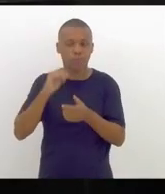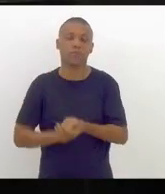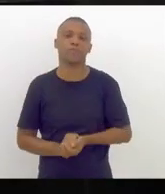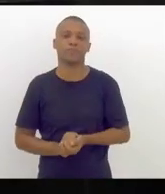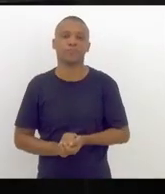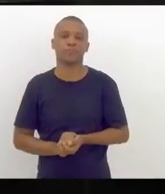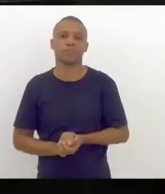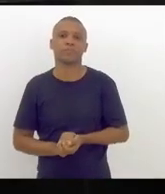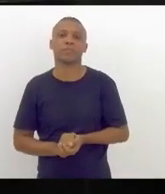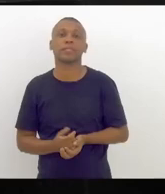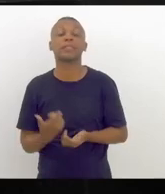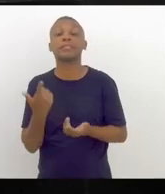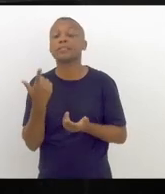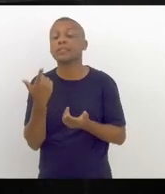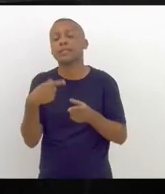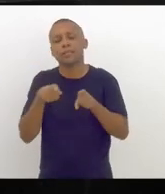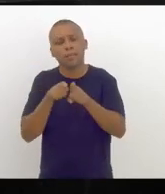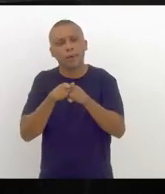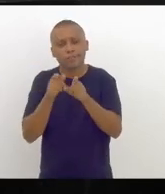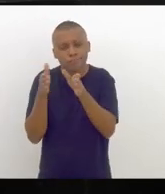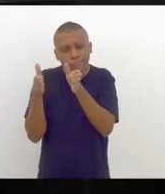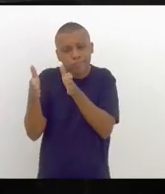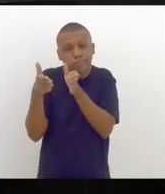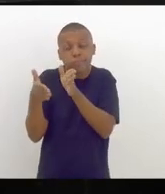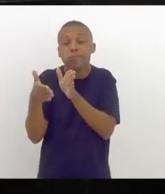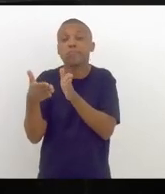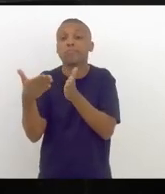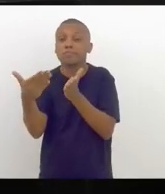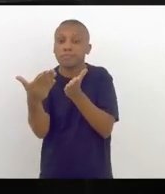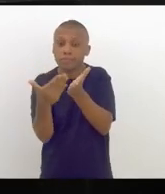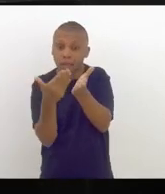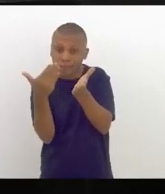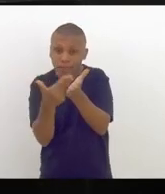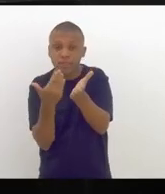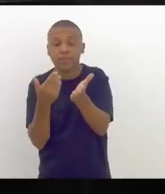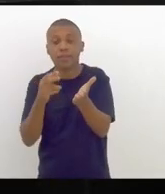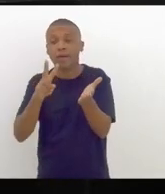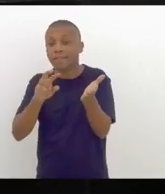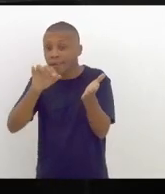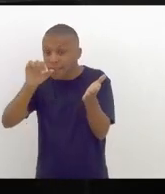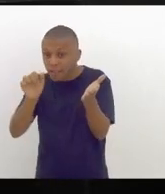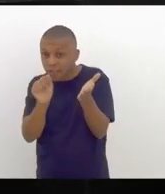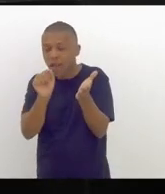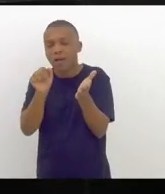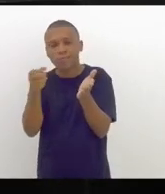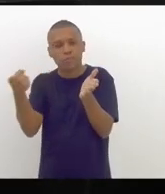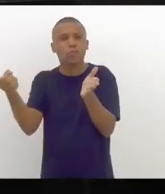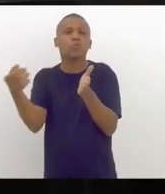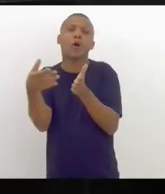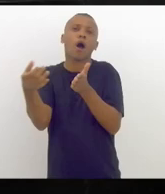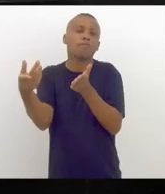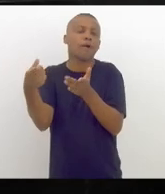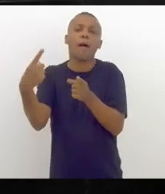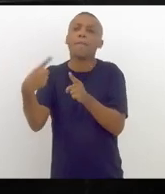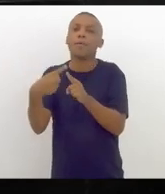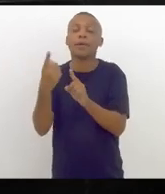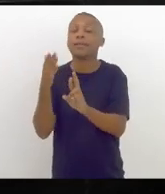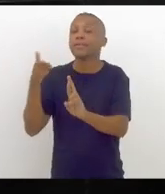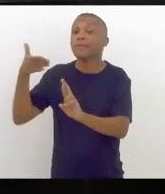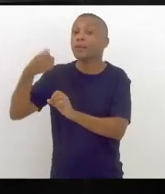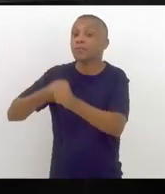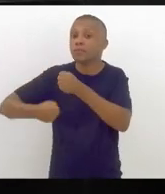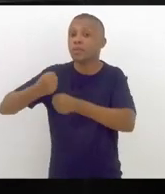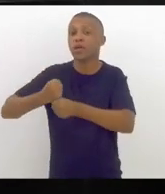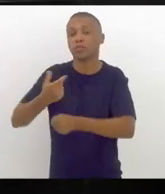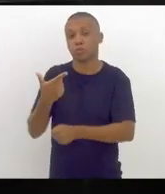inclusive, em matéria na revista Veja, e eu digo recente, porque é desse ano, de 2022,